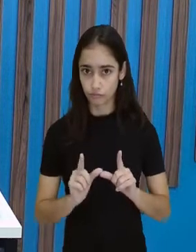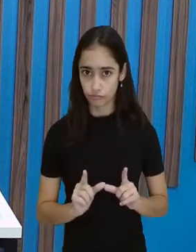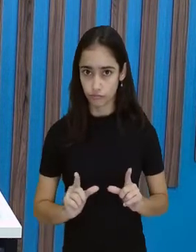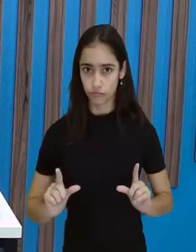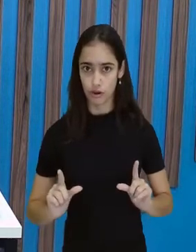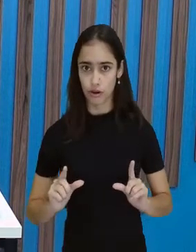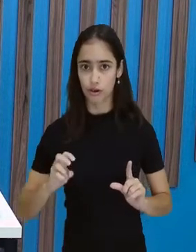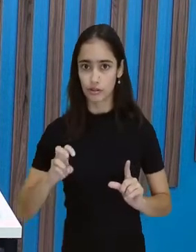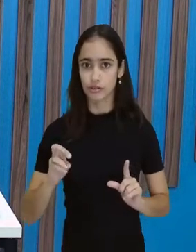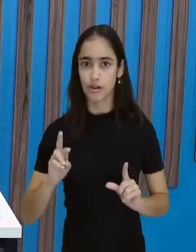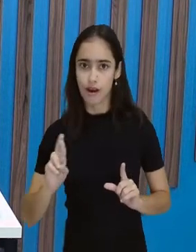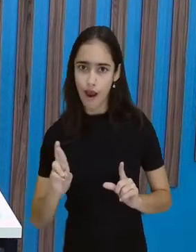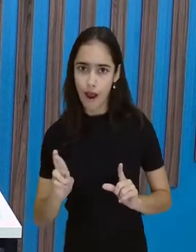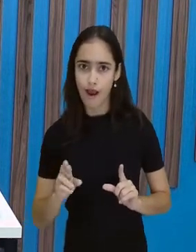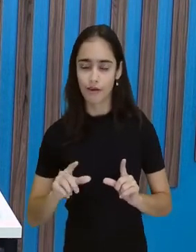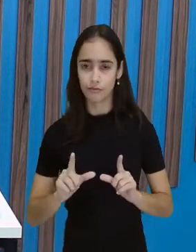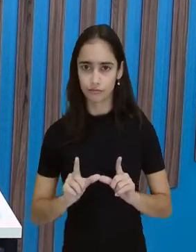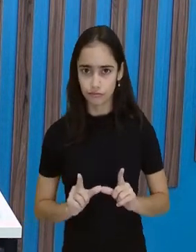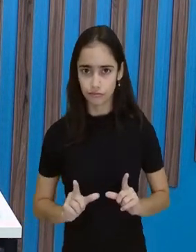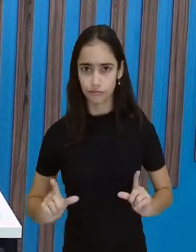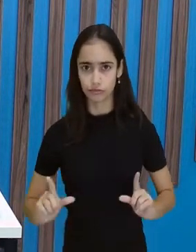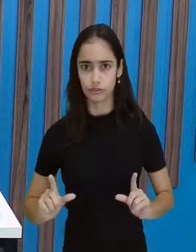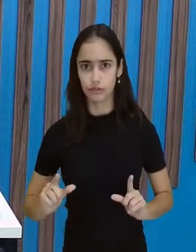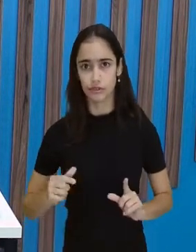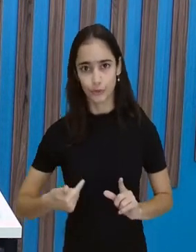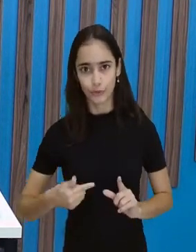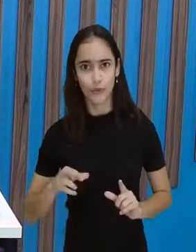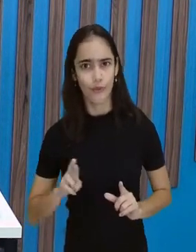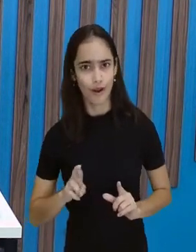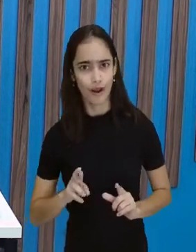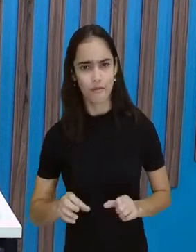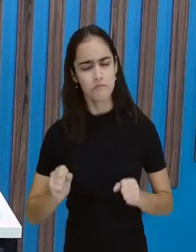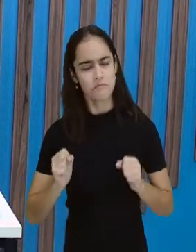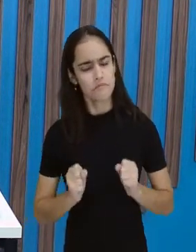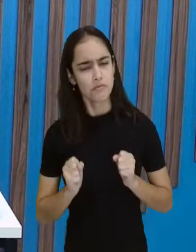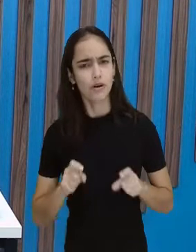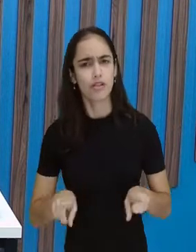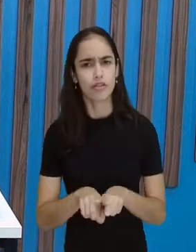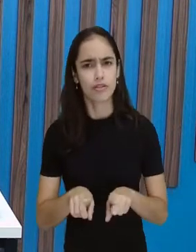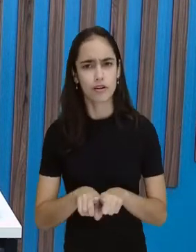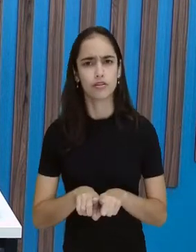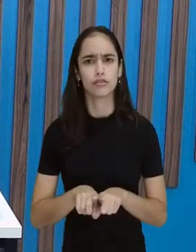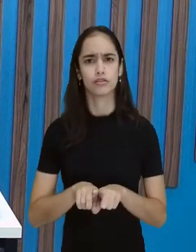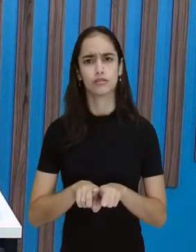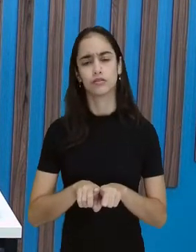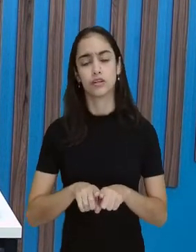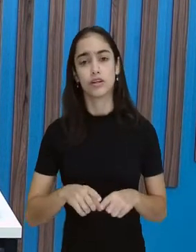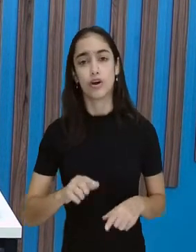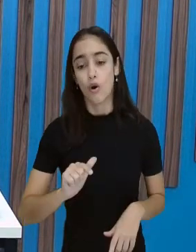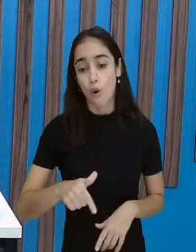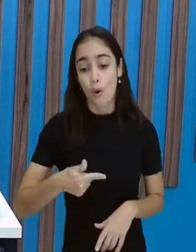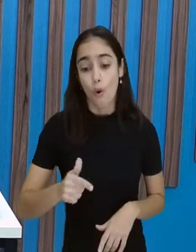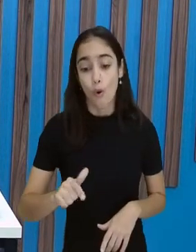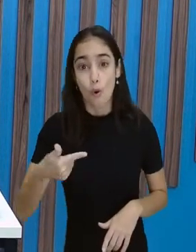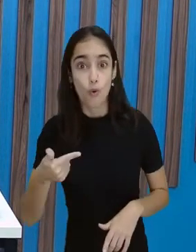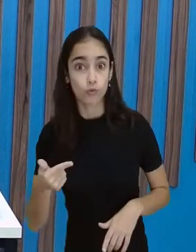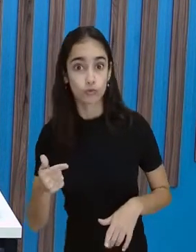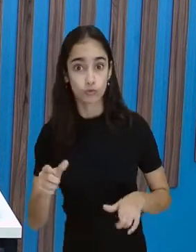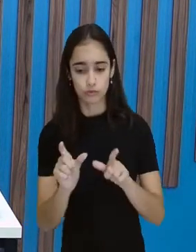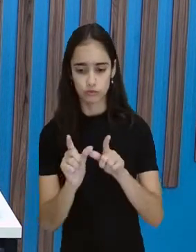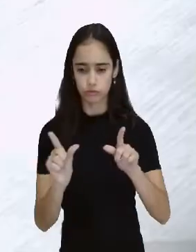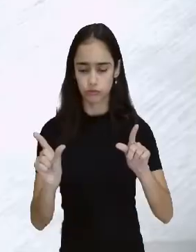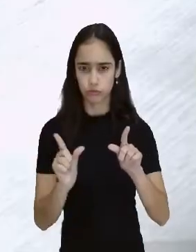certo? Poderia ser uma cédula de 10 e três cédulas de 2 reais mais uma